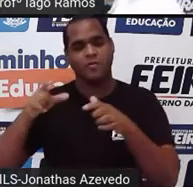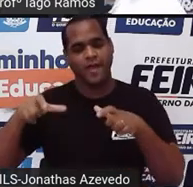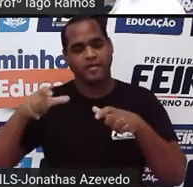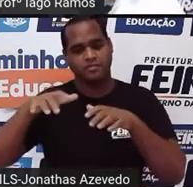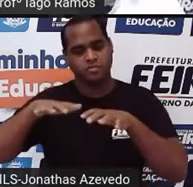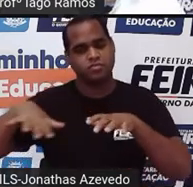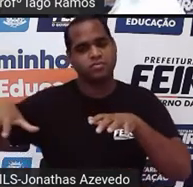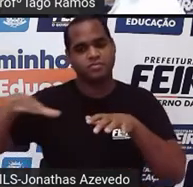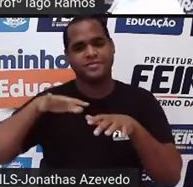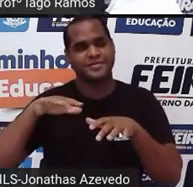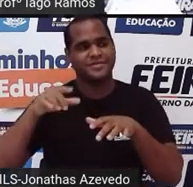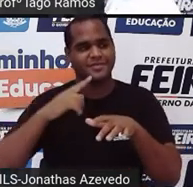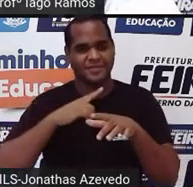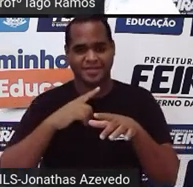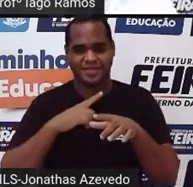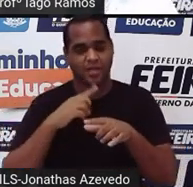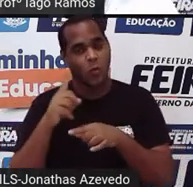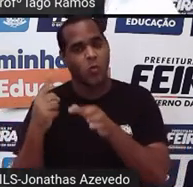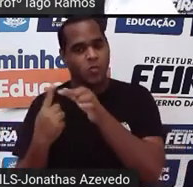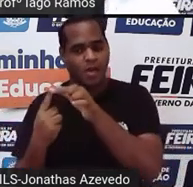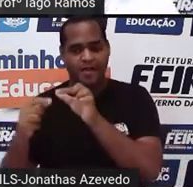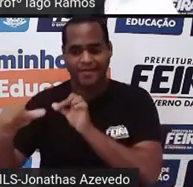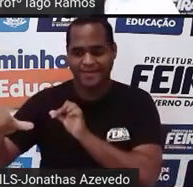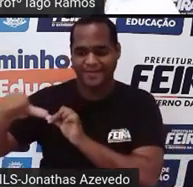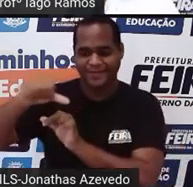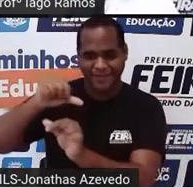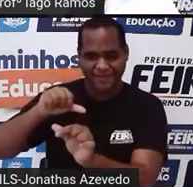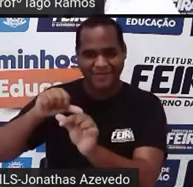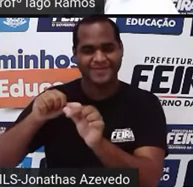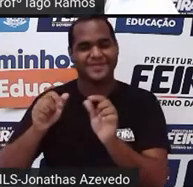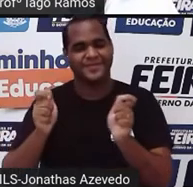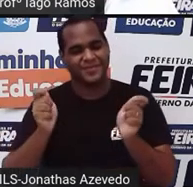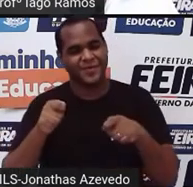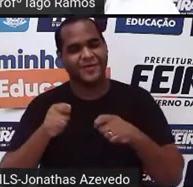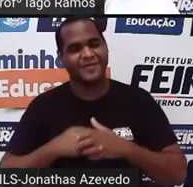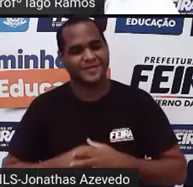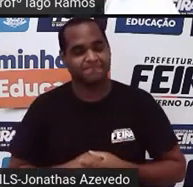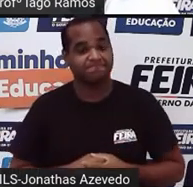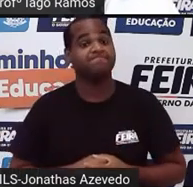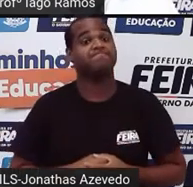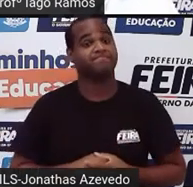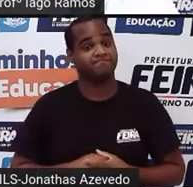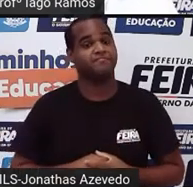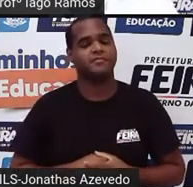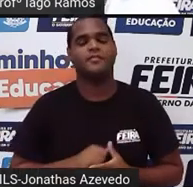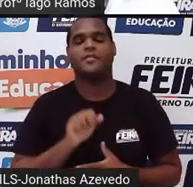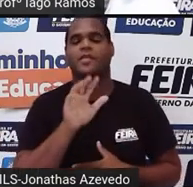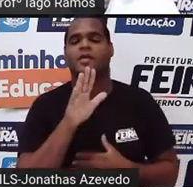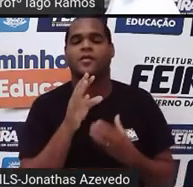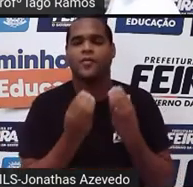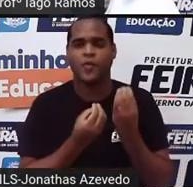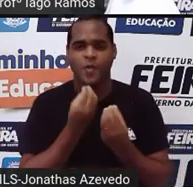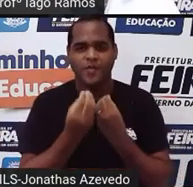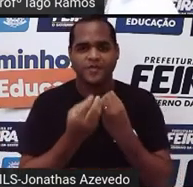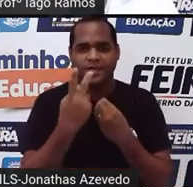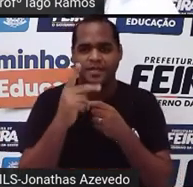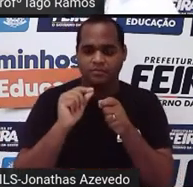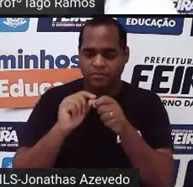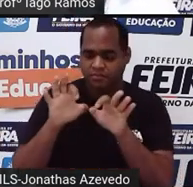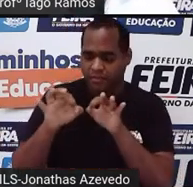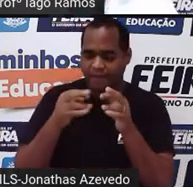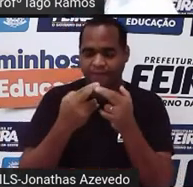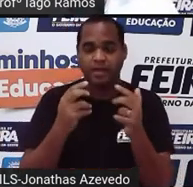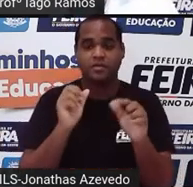da unidade de capacidade para unidade de volume, tá? Então, mas como é que a gente faz essas